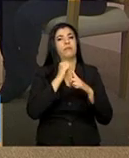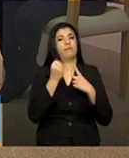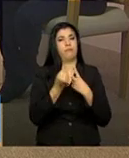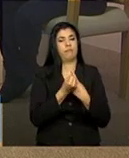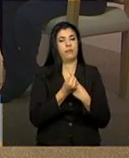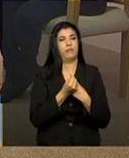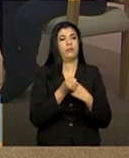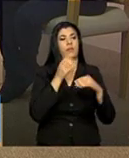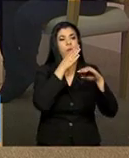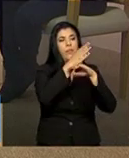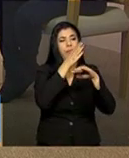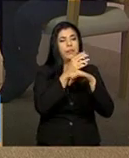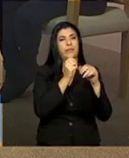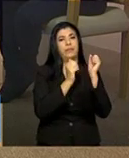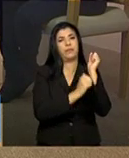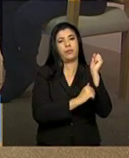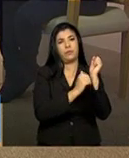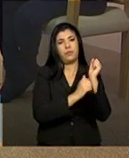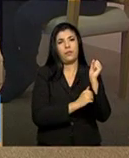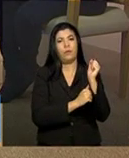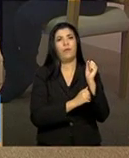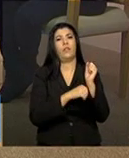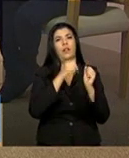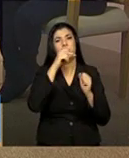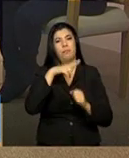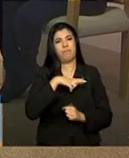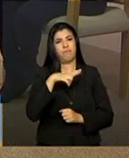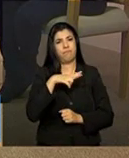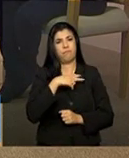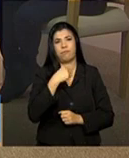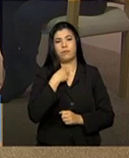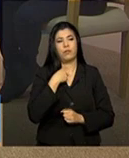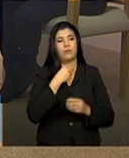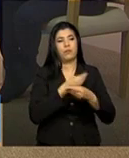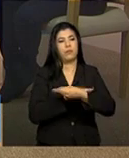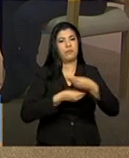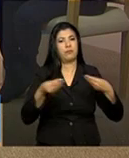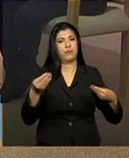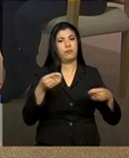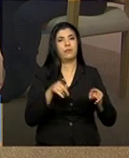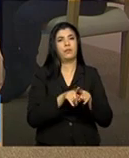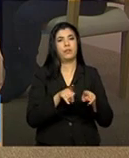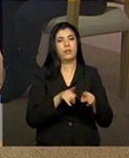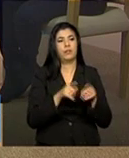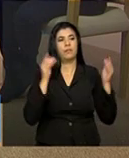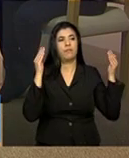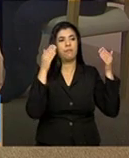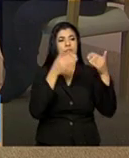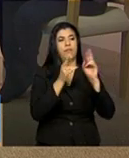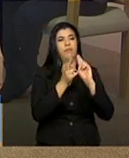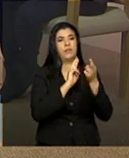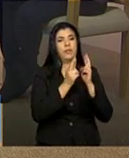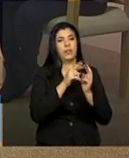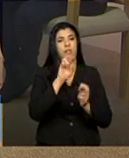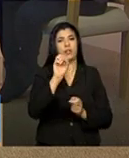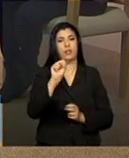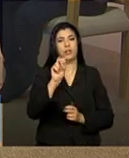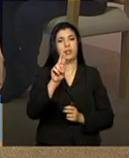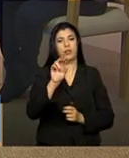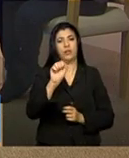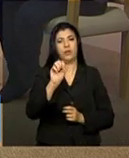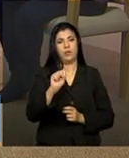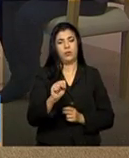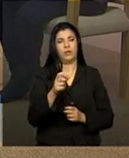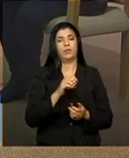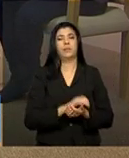Acesso por senhas pessoais intransferíveis e observando a política de senhas da rede SUAS. Bom, a evolução